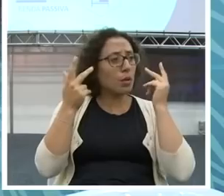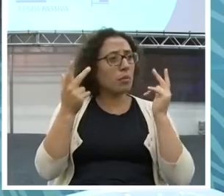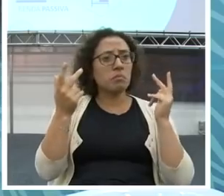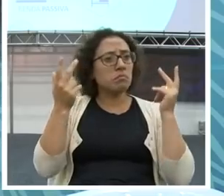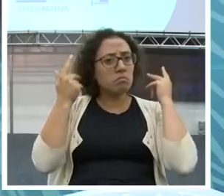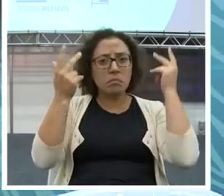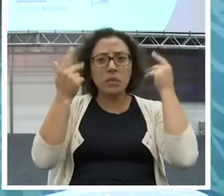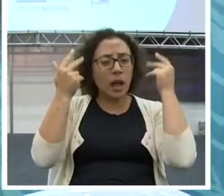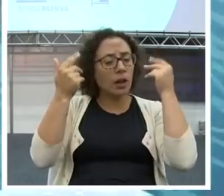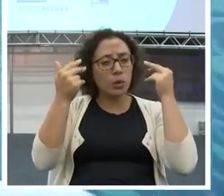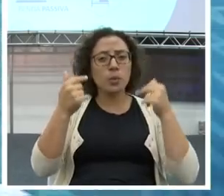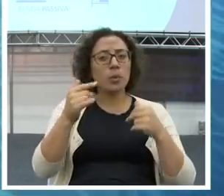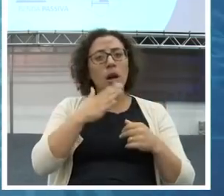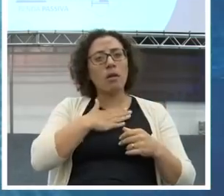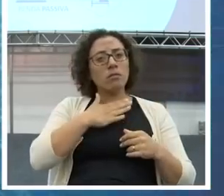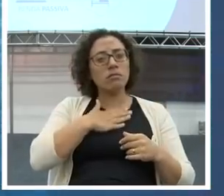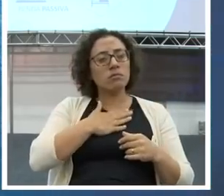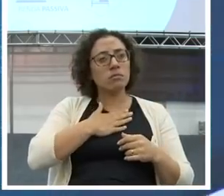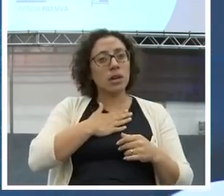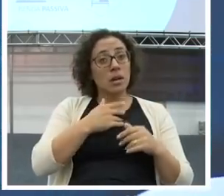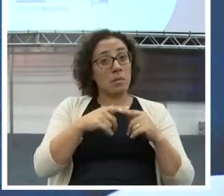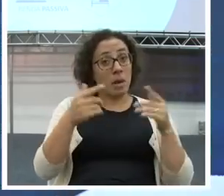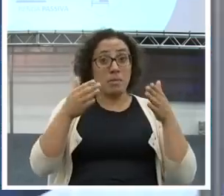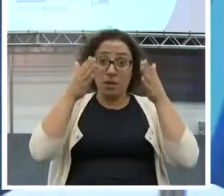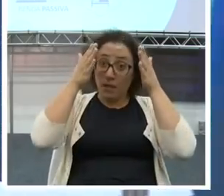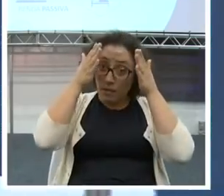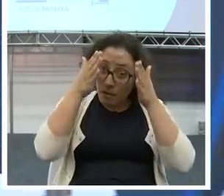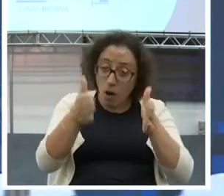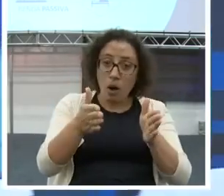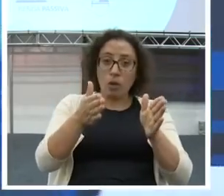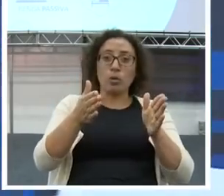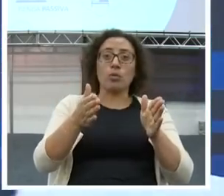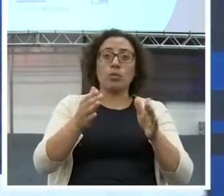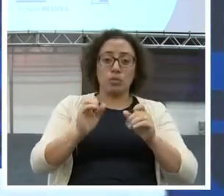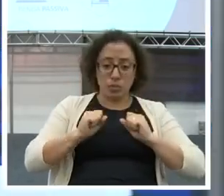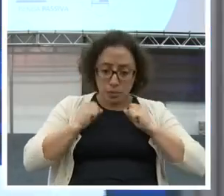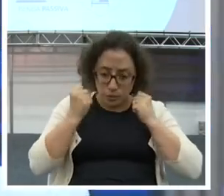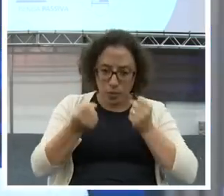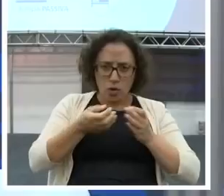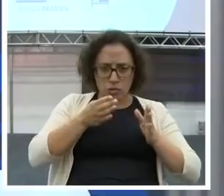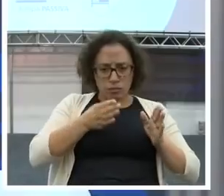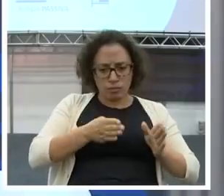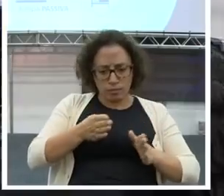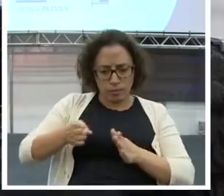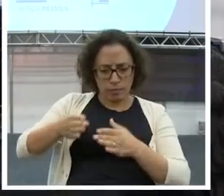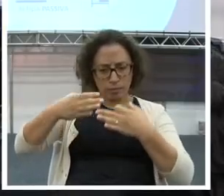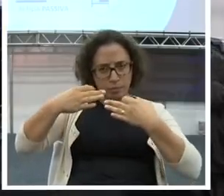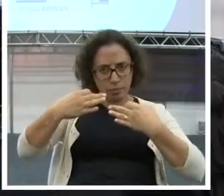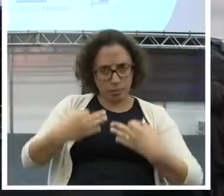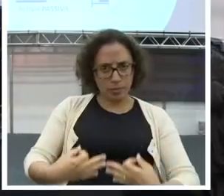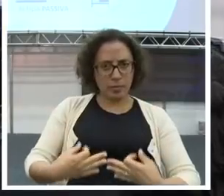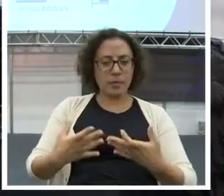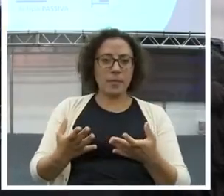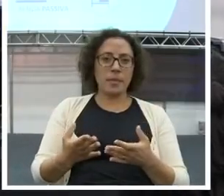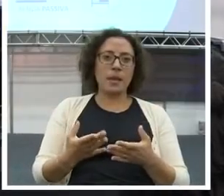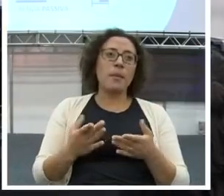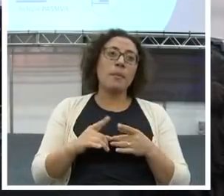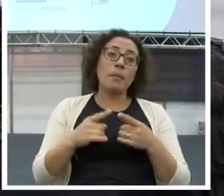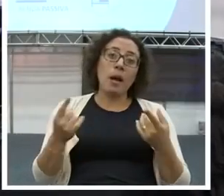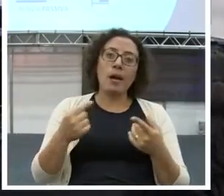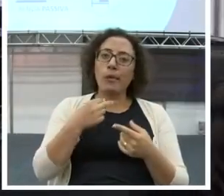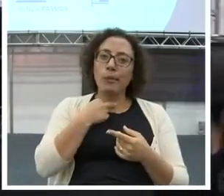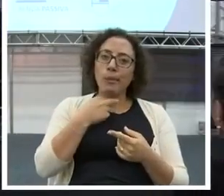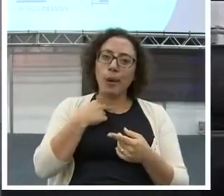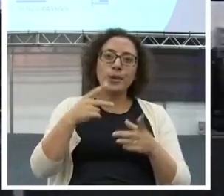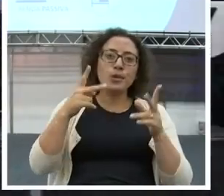você fazer corretamente, ter foco, disciplina. Mas você não pode ser aquele frentista que está lá até